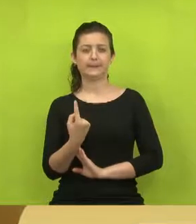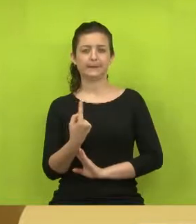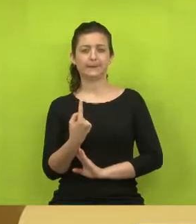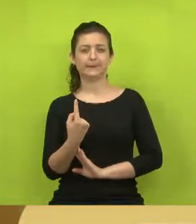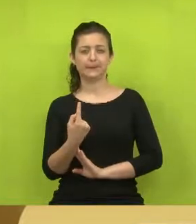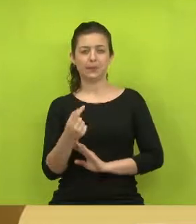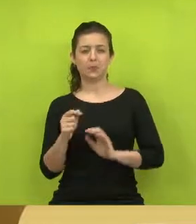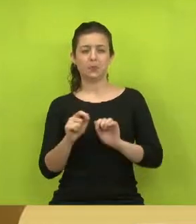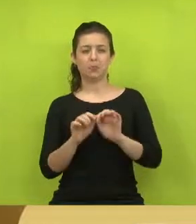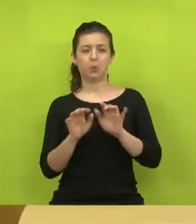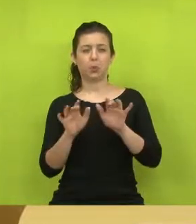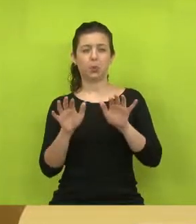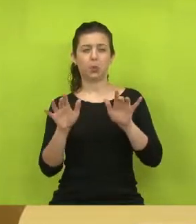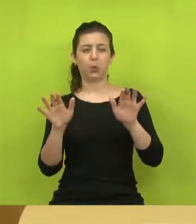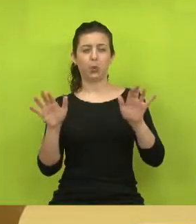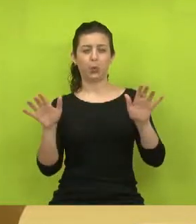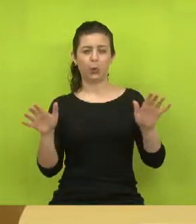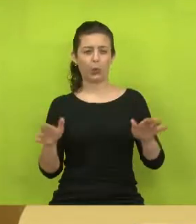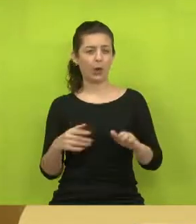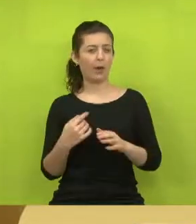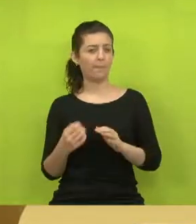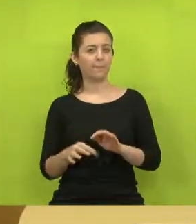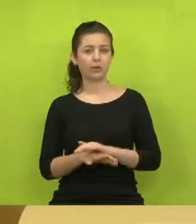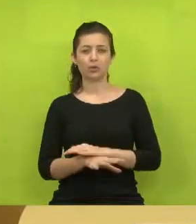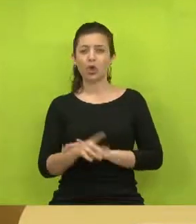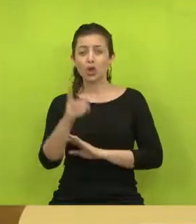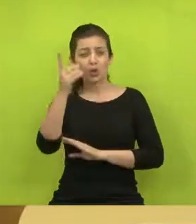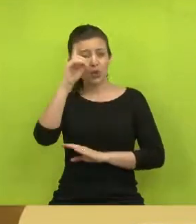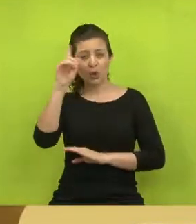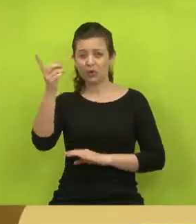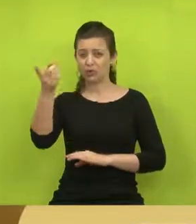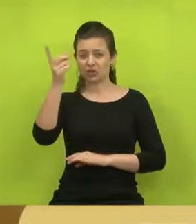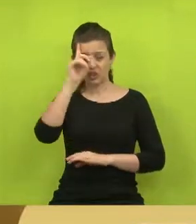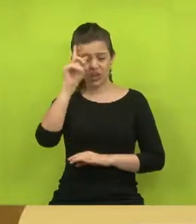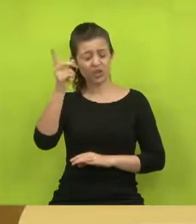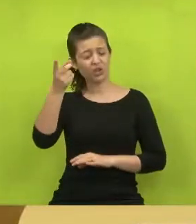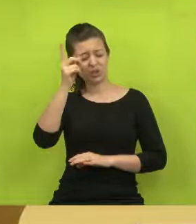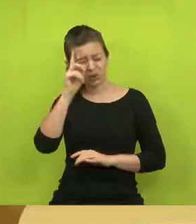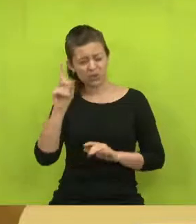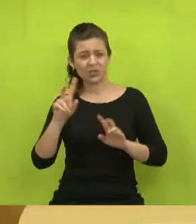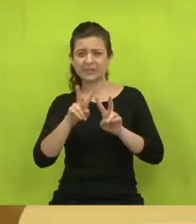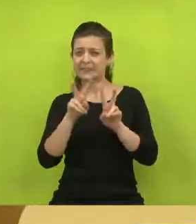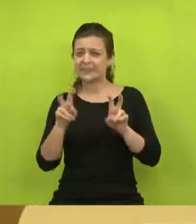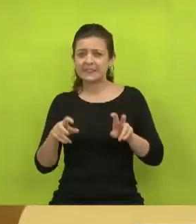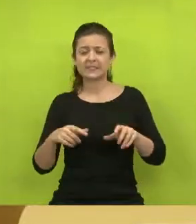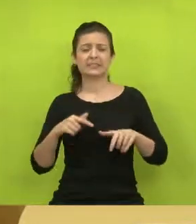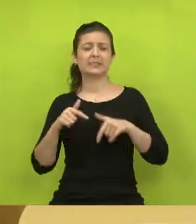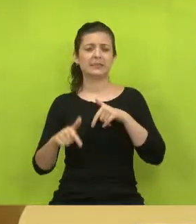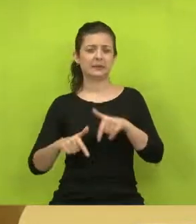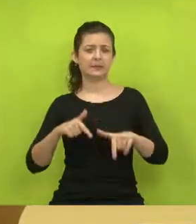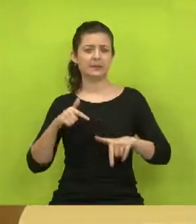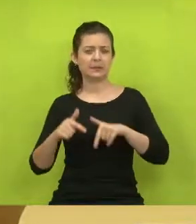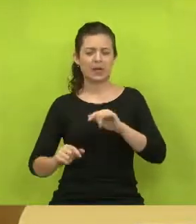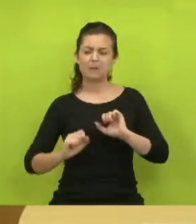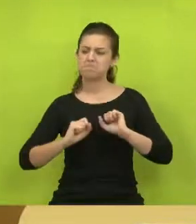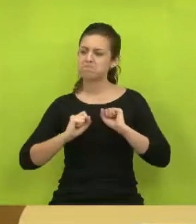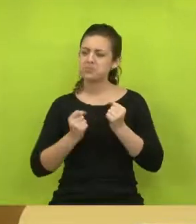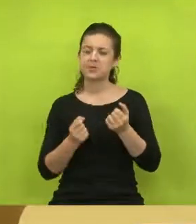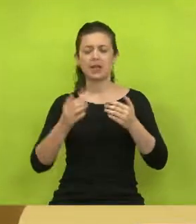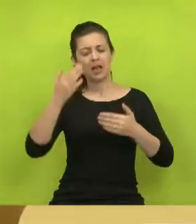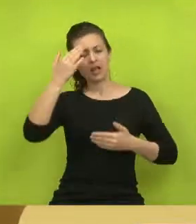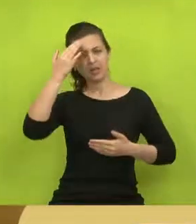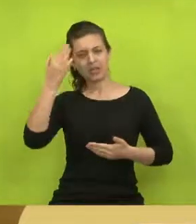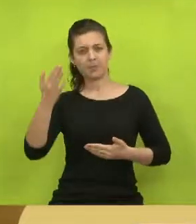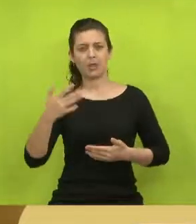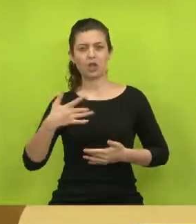E nunca parece que está pronto. Porque cada dia é uma demanda. Então eu quero aqui reforçar os meus agradecimentos ao